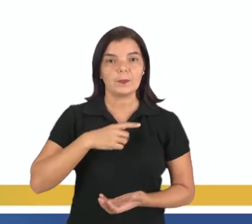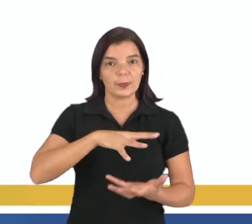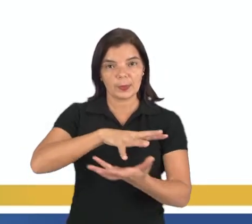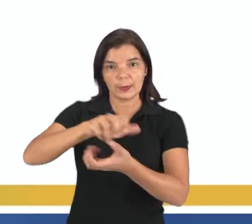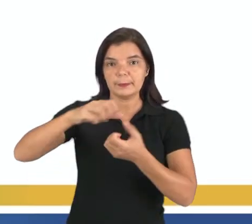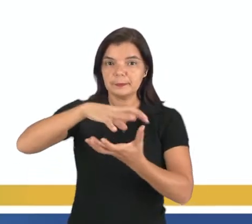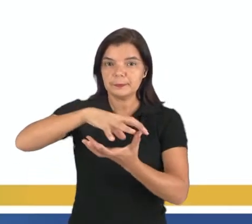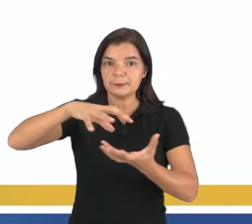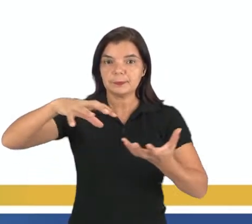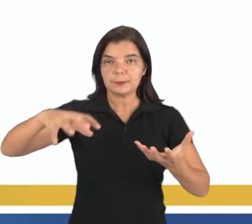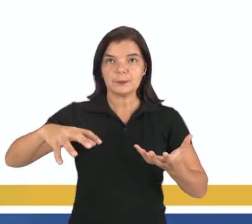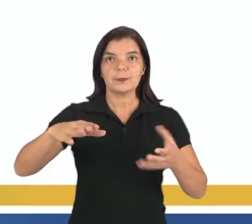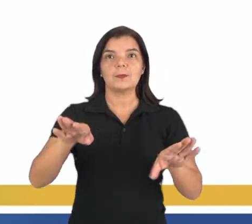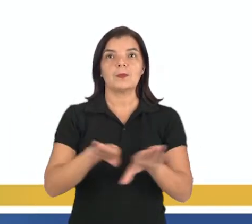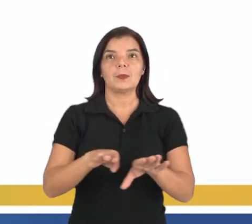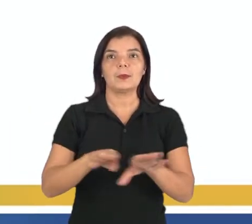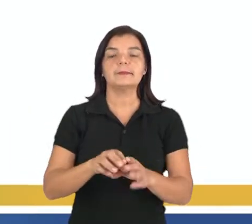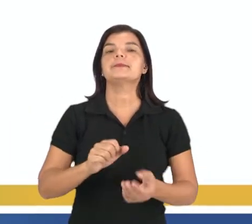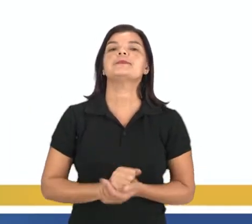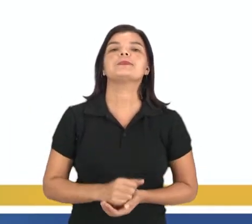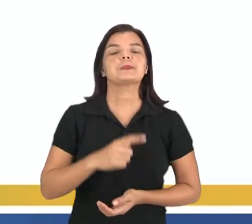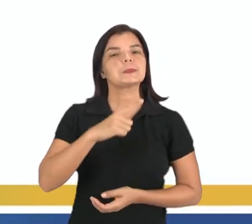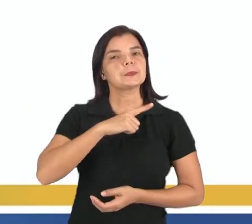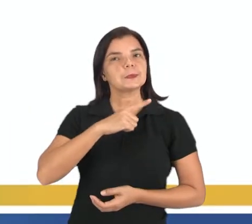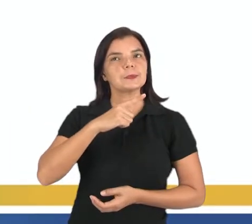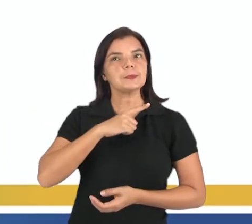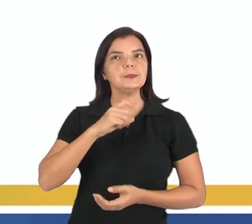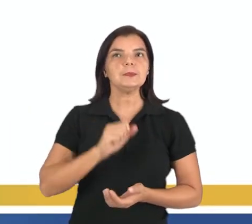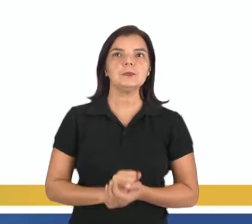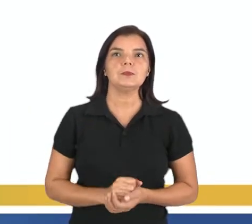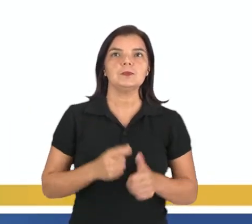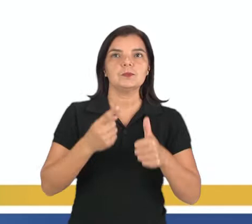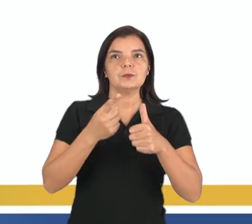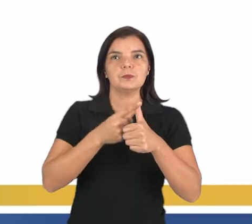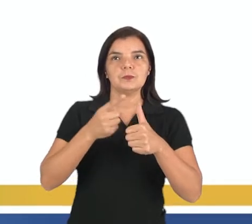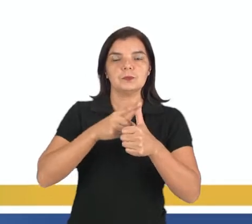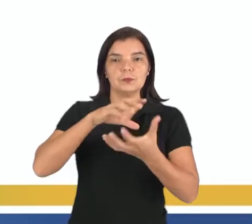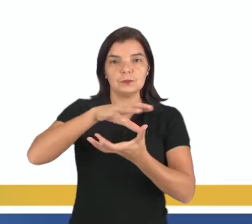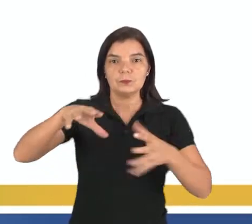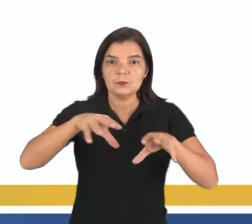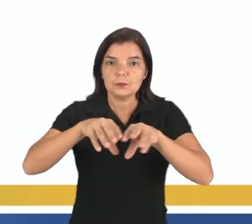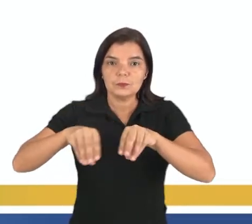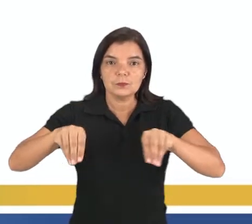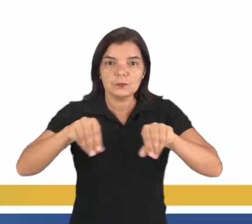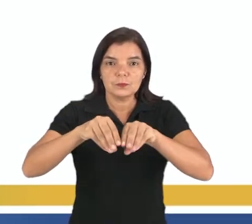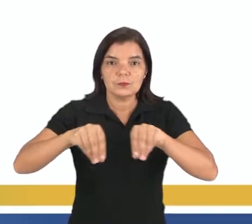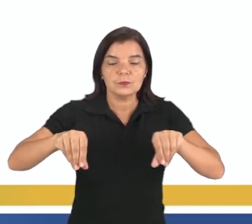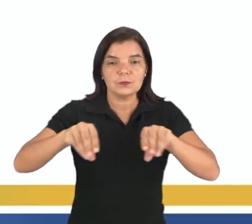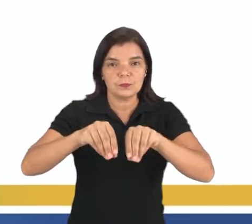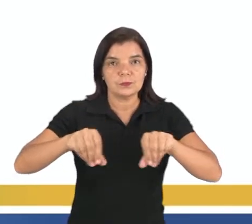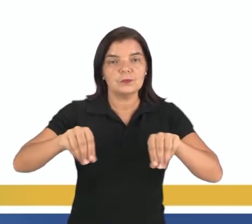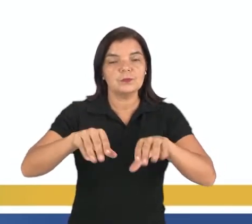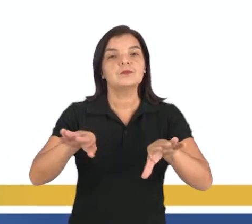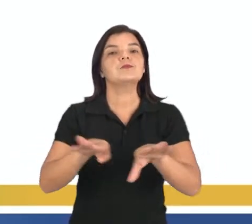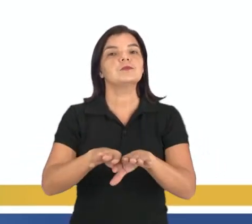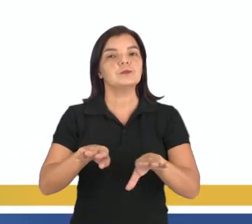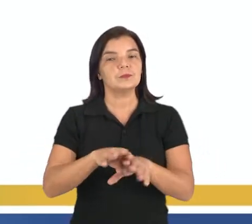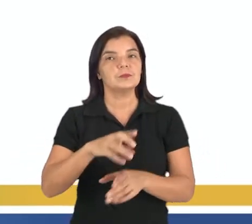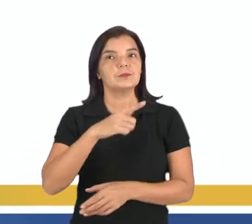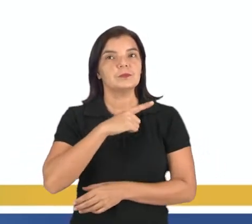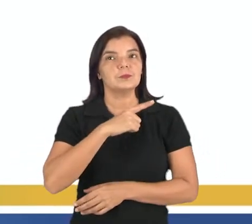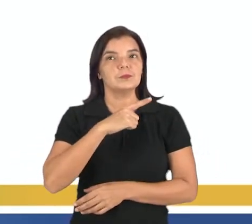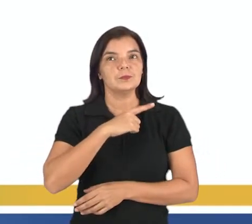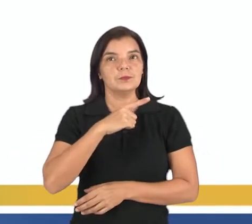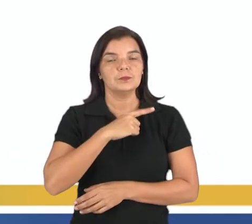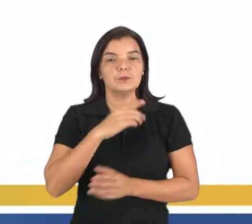em hemisférios se dá da seguinte forma, nós temos aqui o planisfério terrestre, neste planisfério, nós